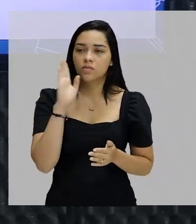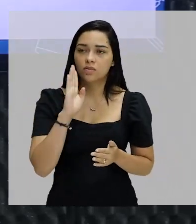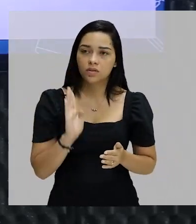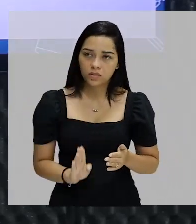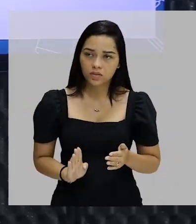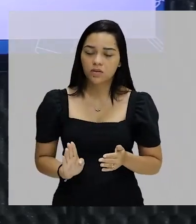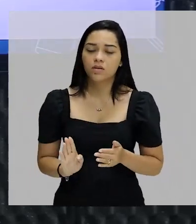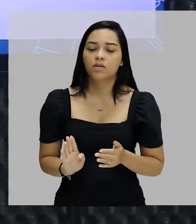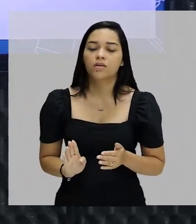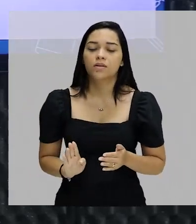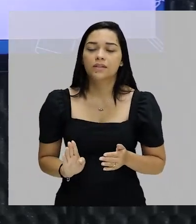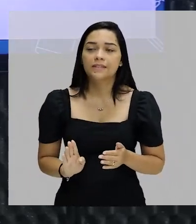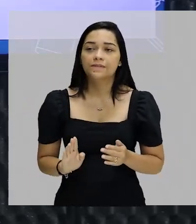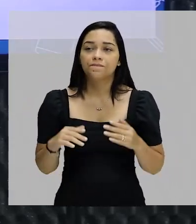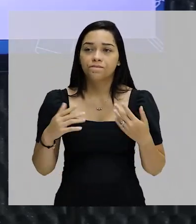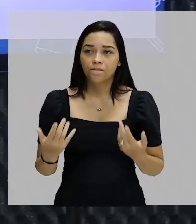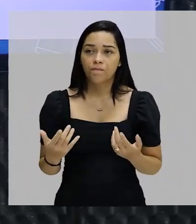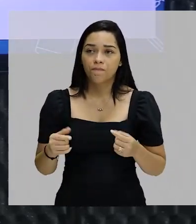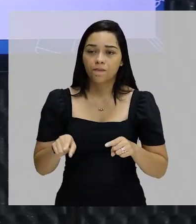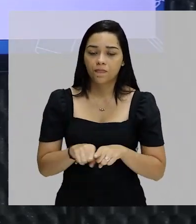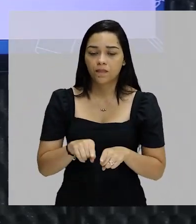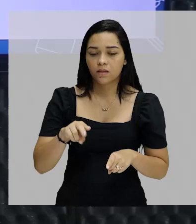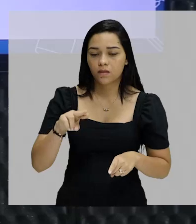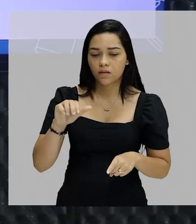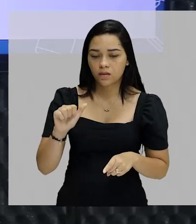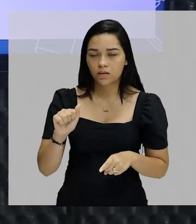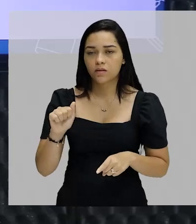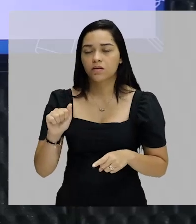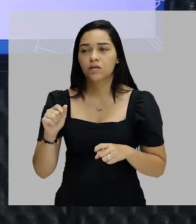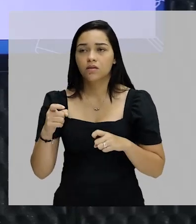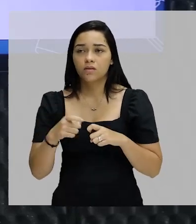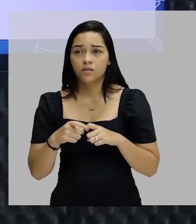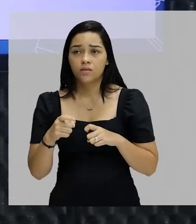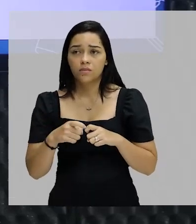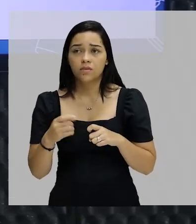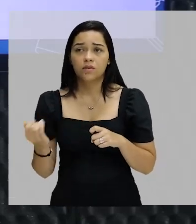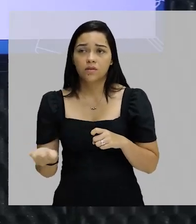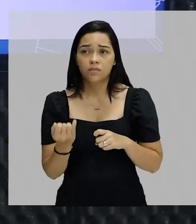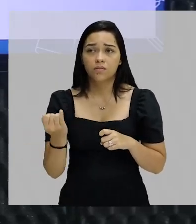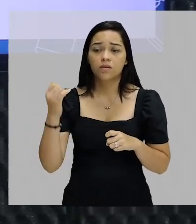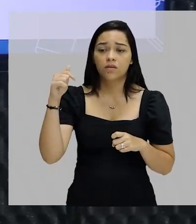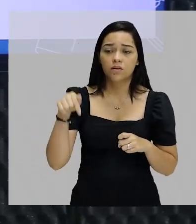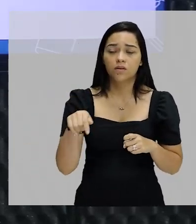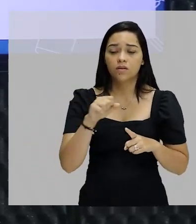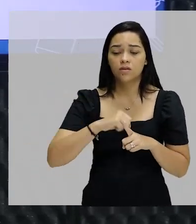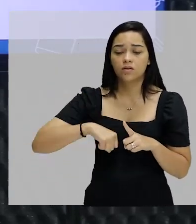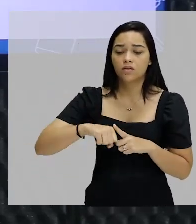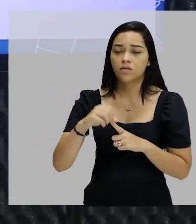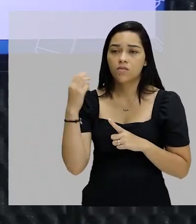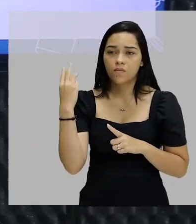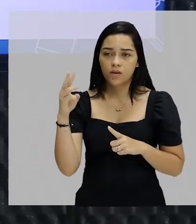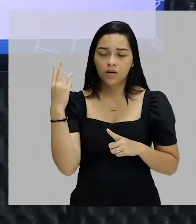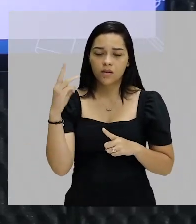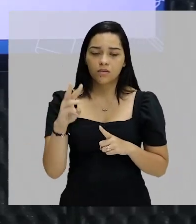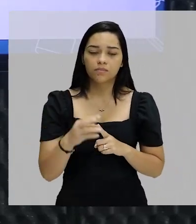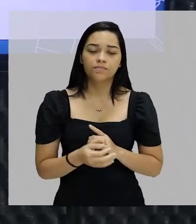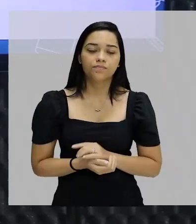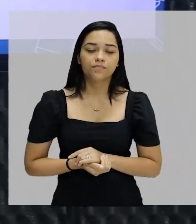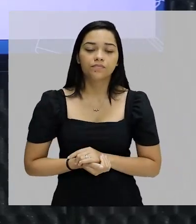Silvio Romero é historiador brasileiro e Nina Rodrigues é um médico. Pessoa importante daqui da sociedade maranhense também.